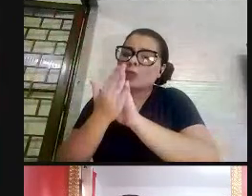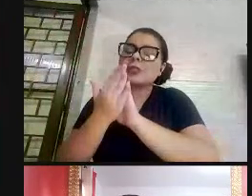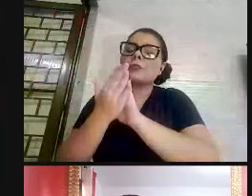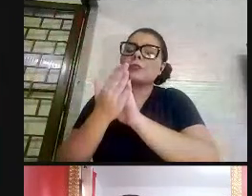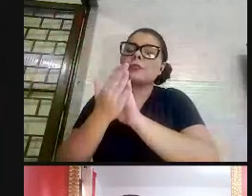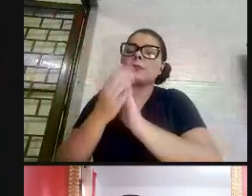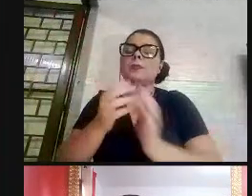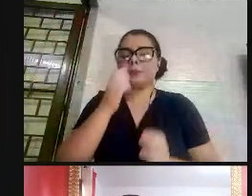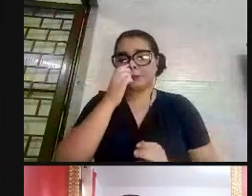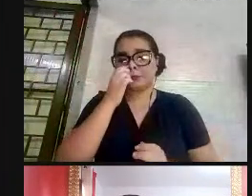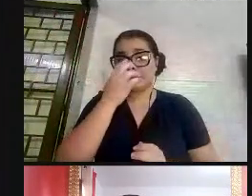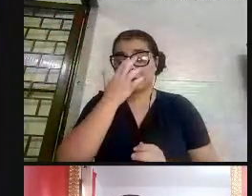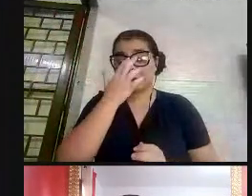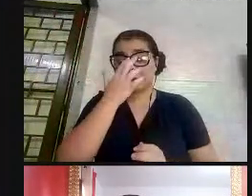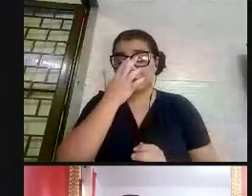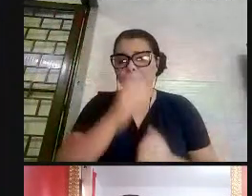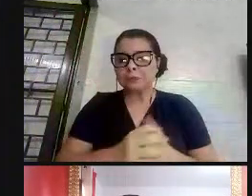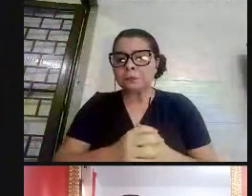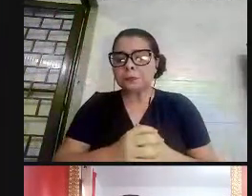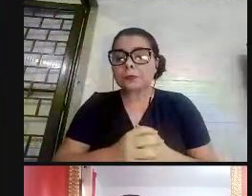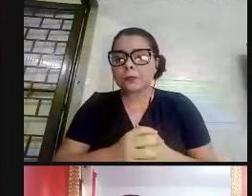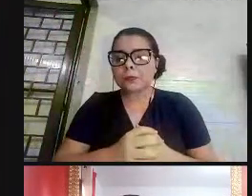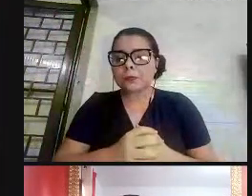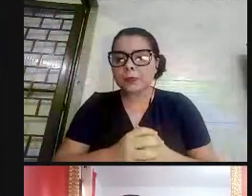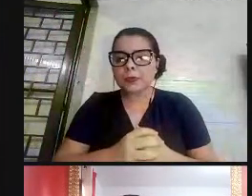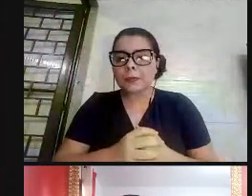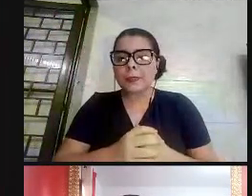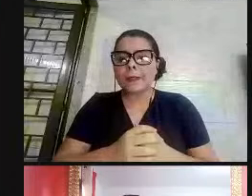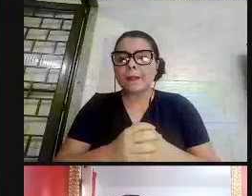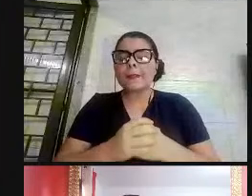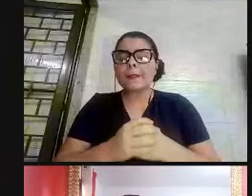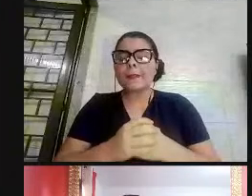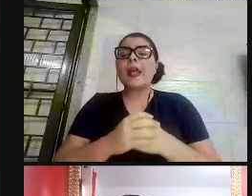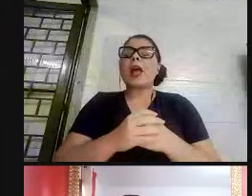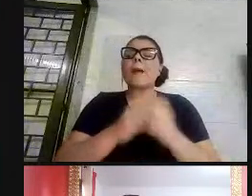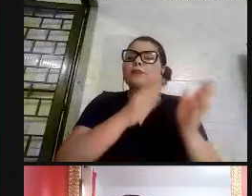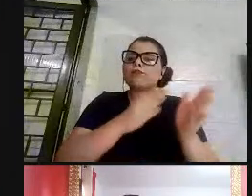À medida que as inscrições vão aparecendo,